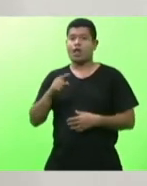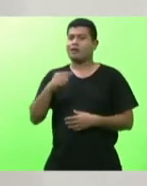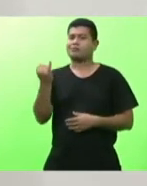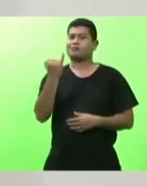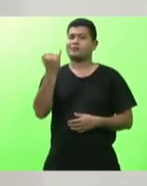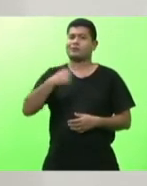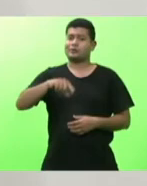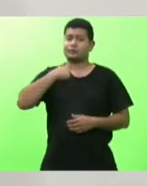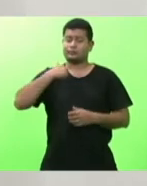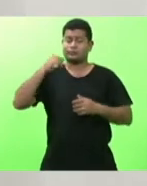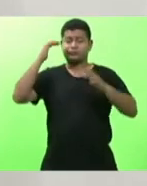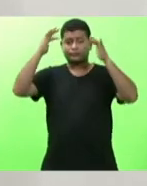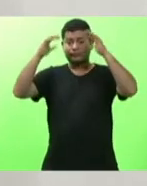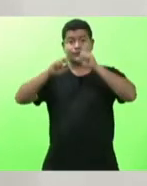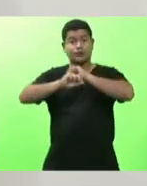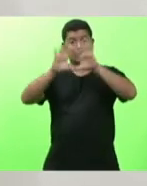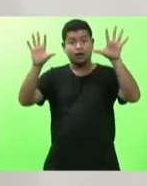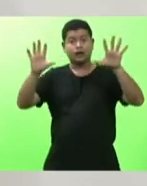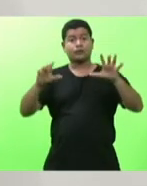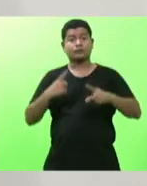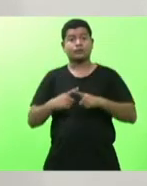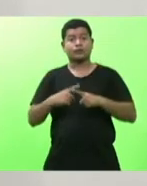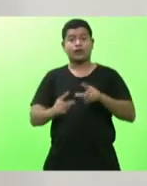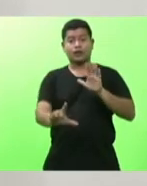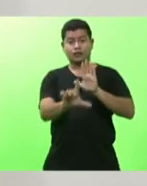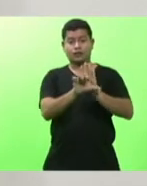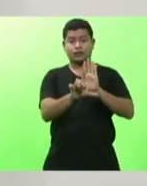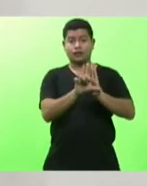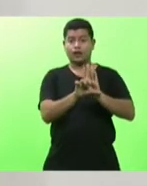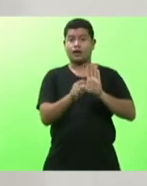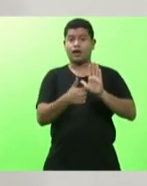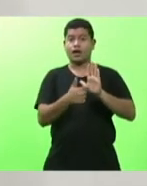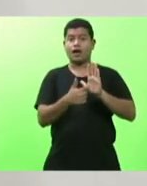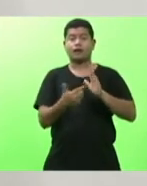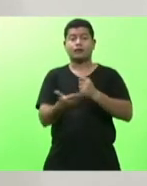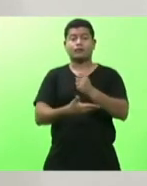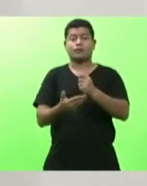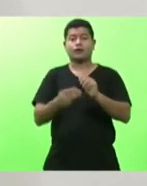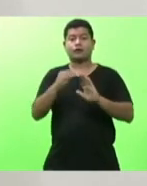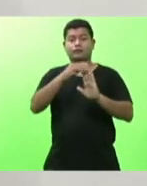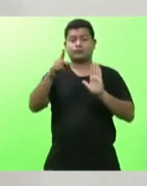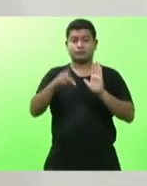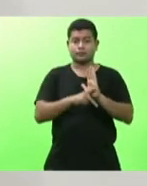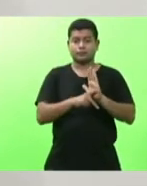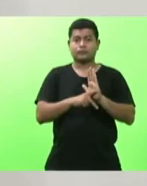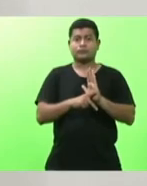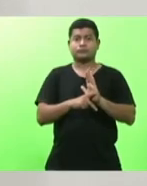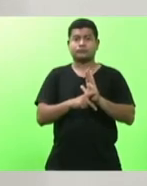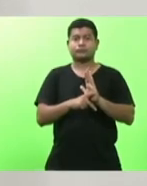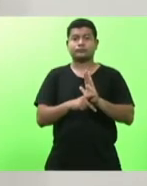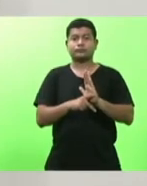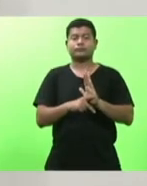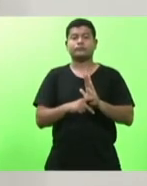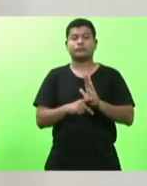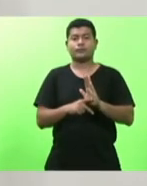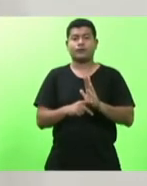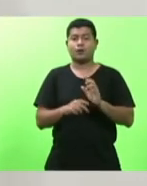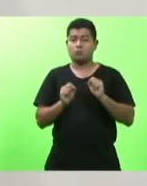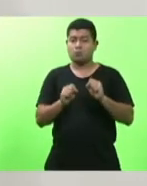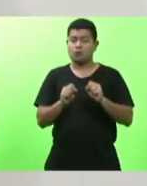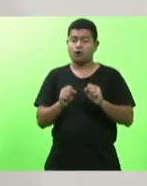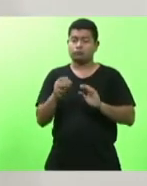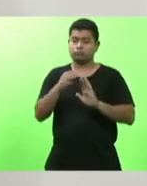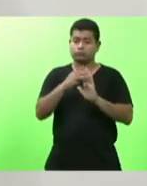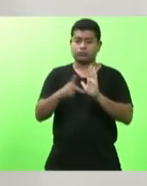entendimentos porque a lei através dessa medida provisória que se transforma em lei no segundo lapso temporal possa ser aprovada